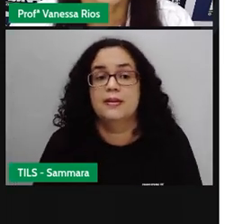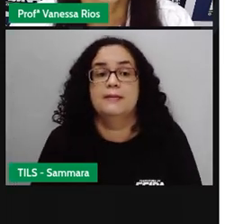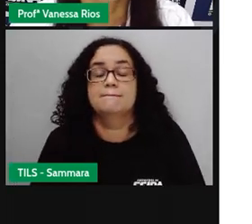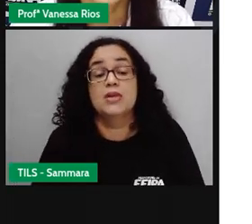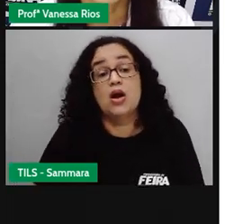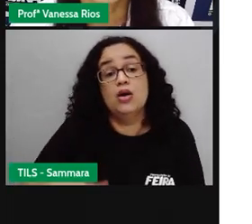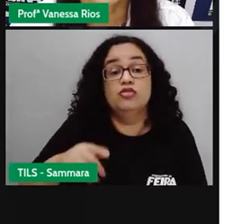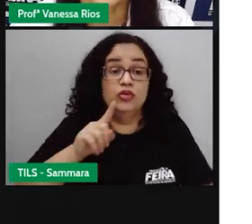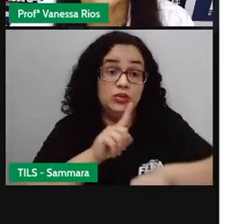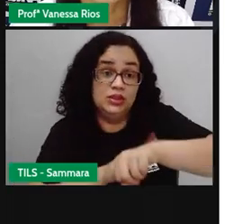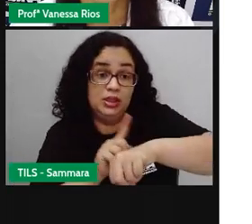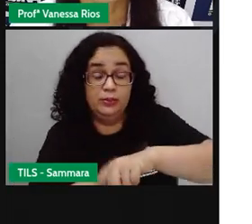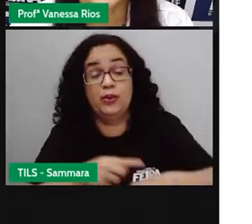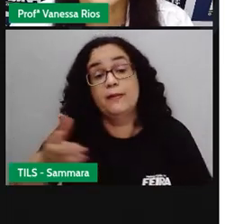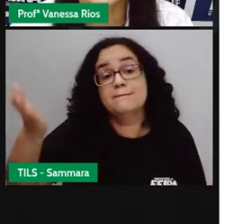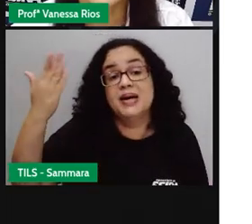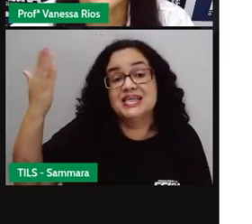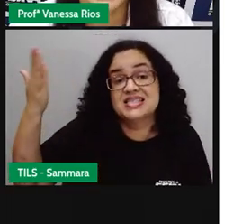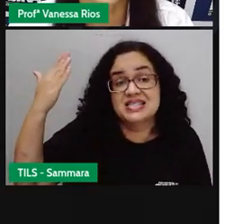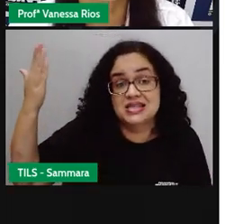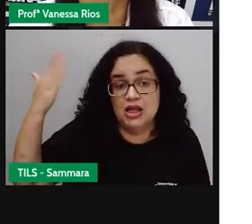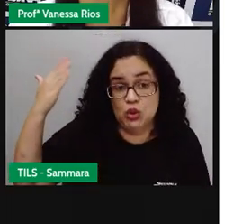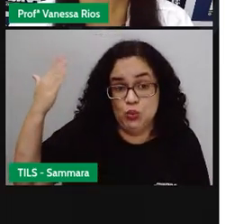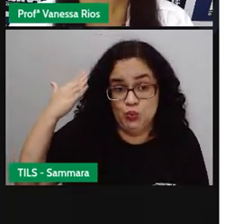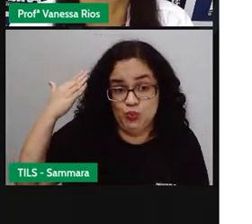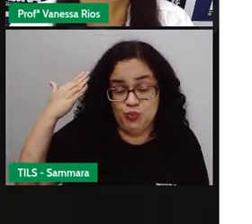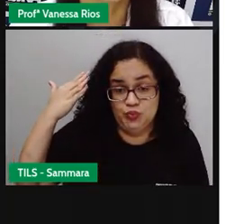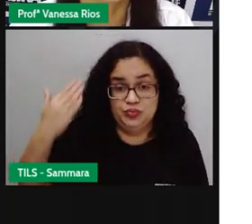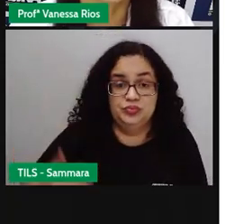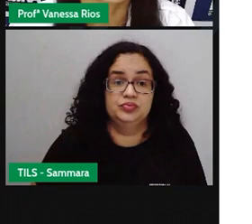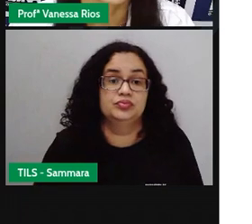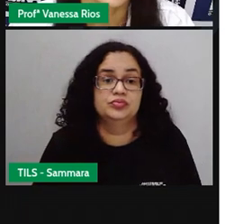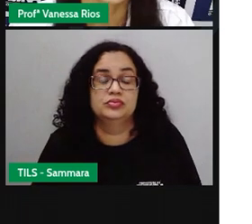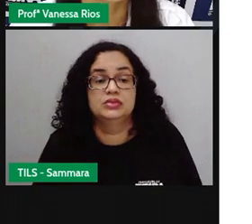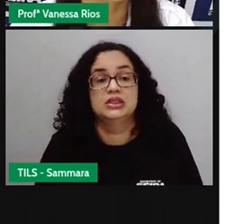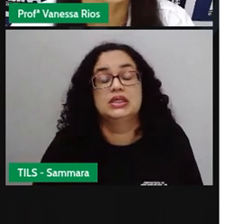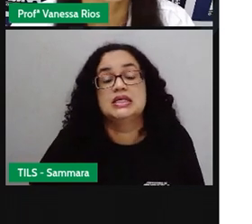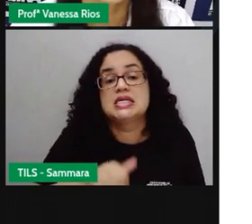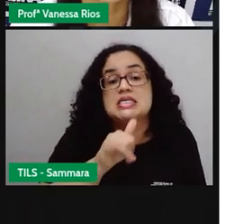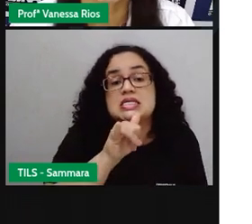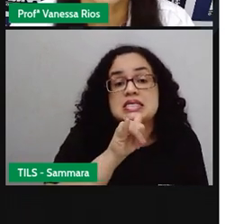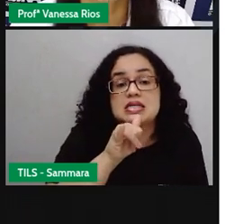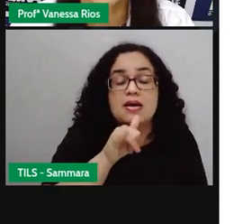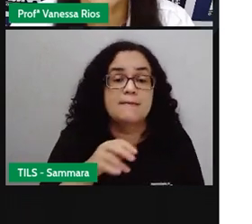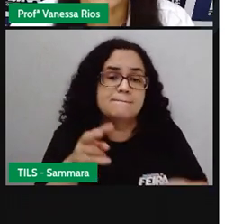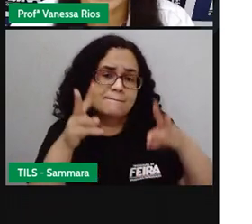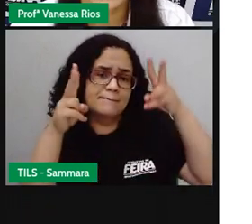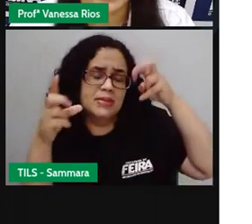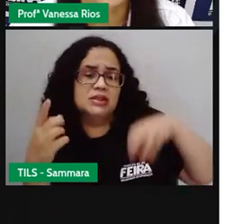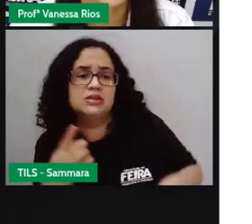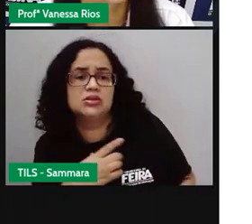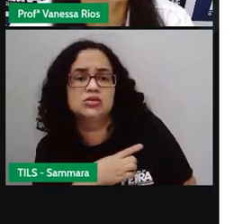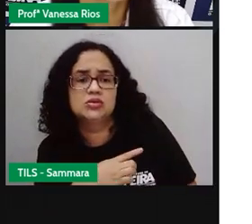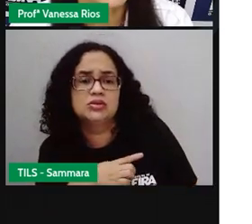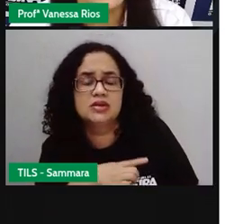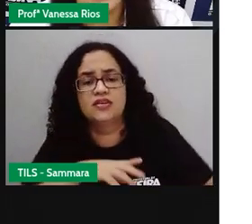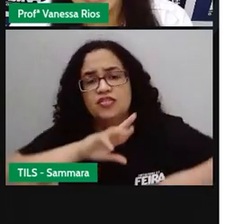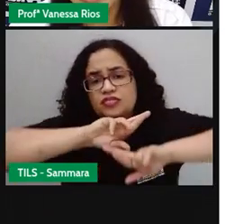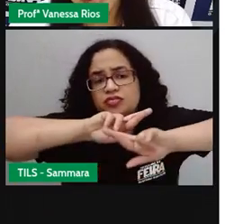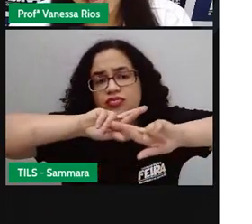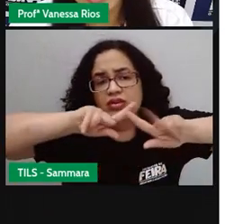Foi o tempo, ó, passado. E aí, a gente pode perceber o tempo passado em